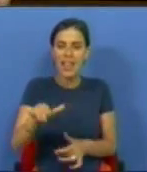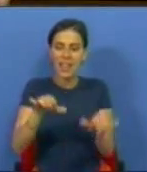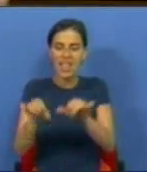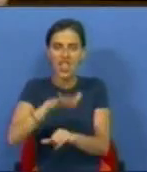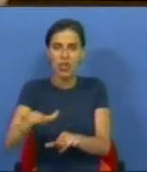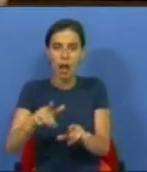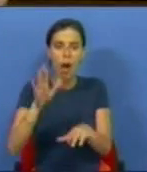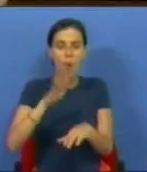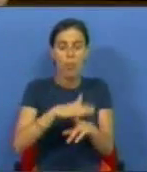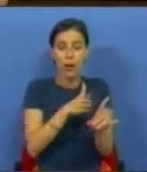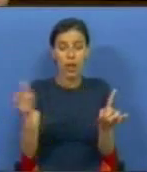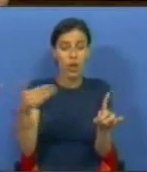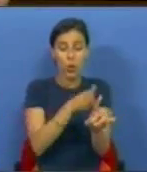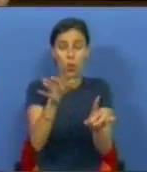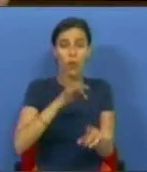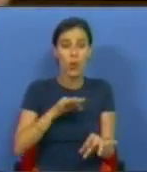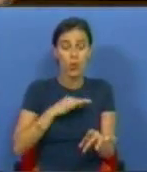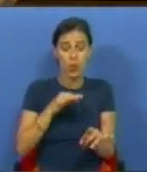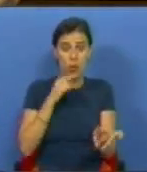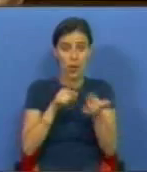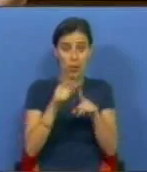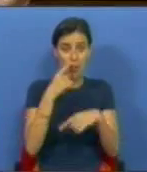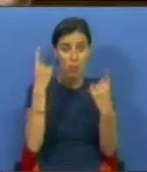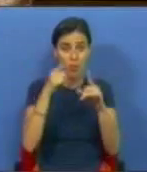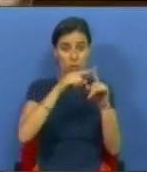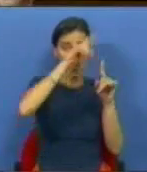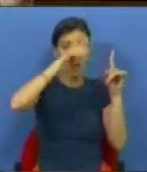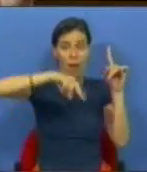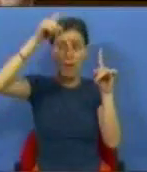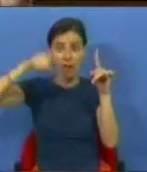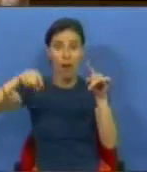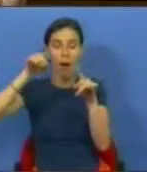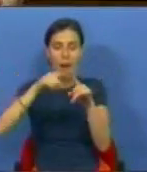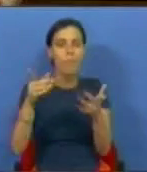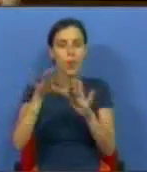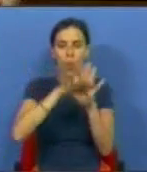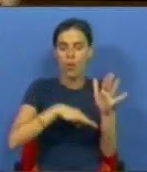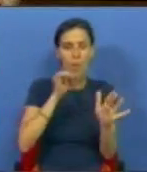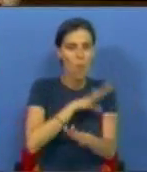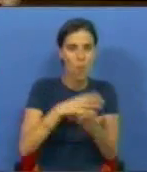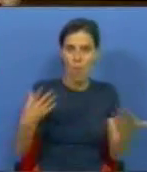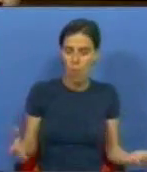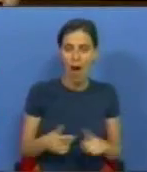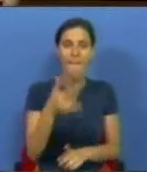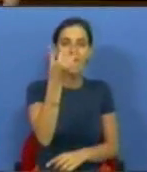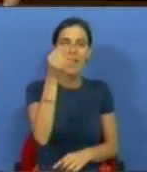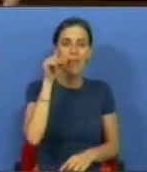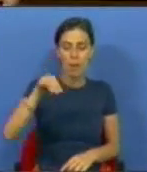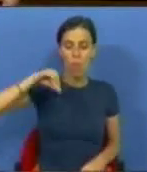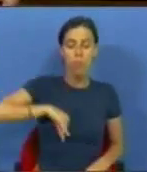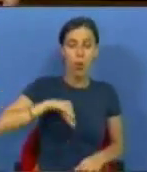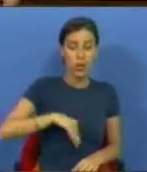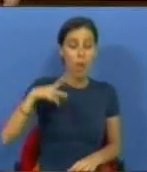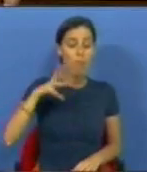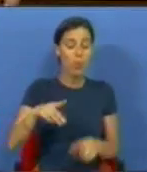Porque as curvas que o Sr. Deputado mostrou naqueles gráficos são curvas também de precariedade. Dos 20 mil bolseiros que